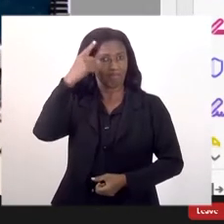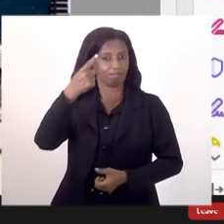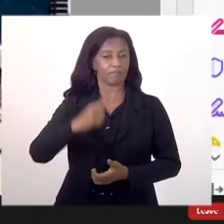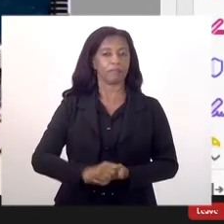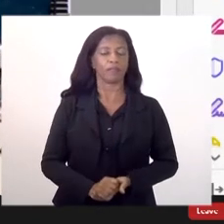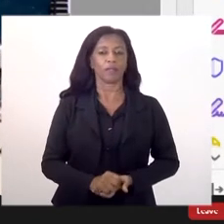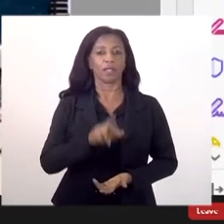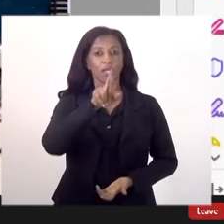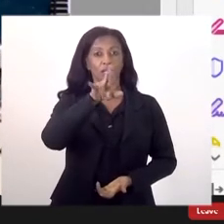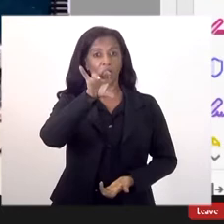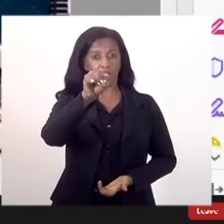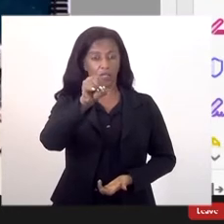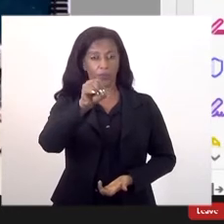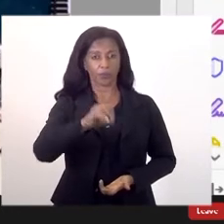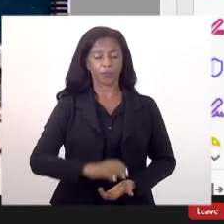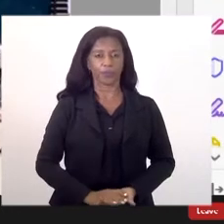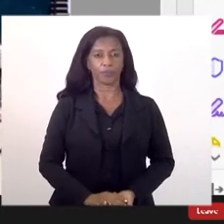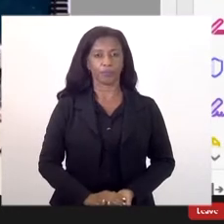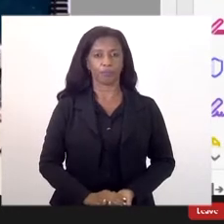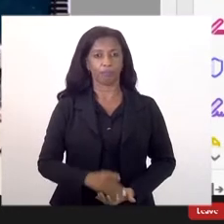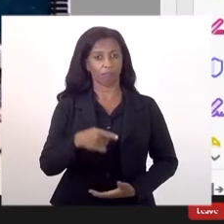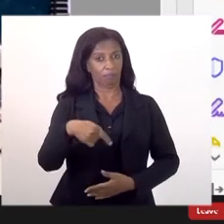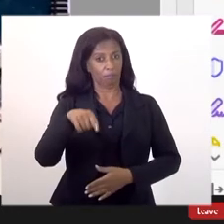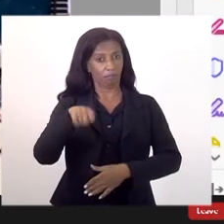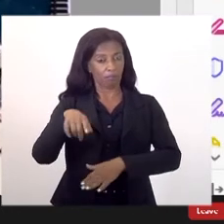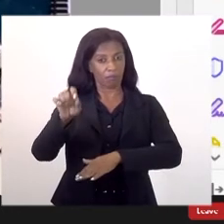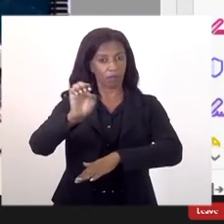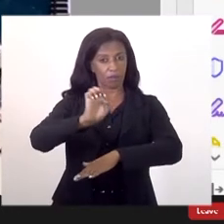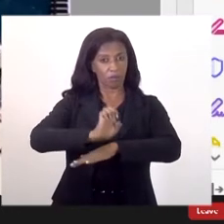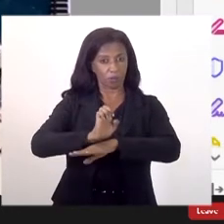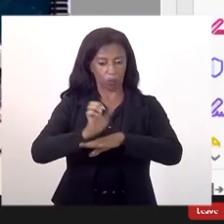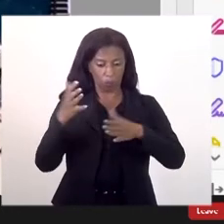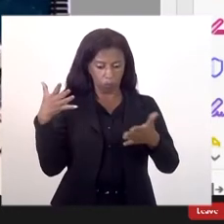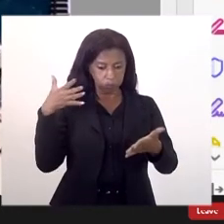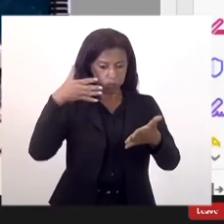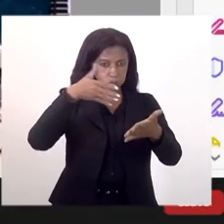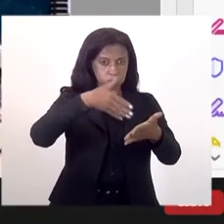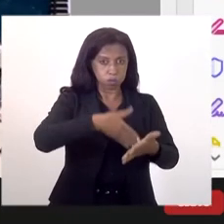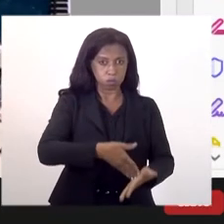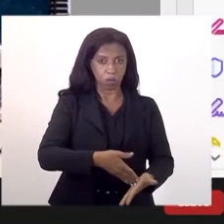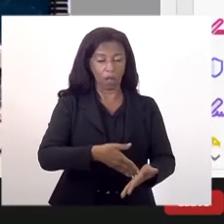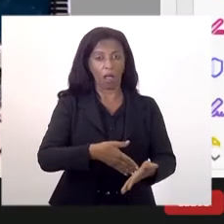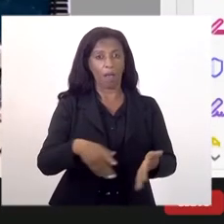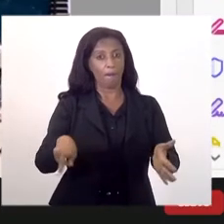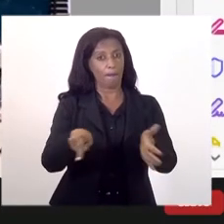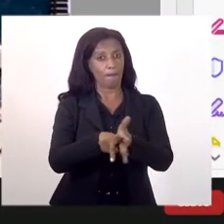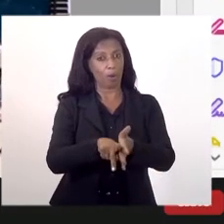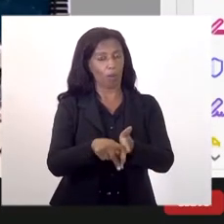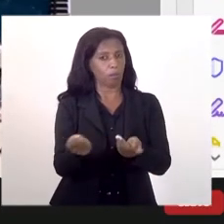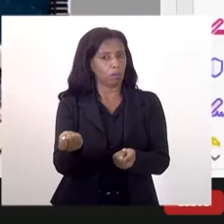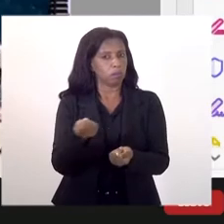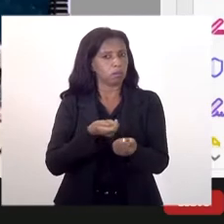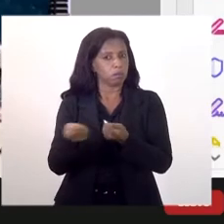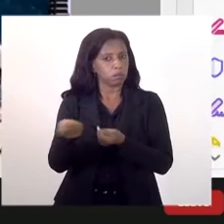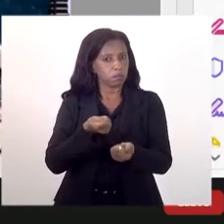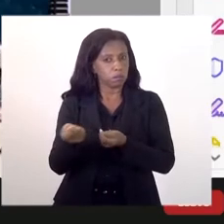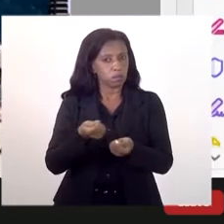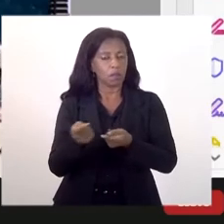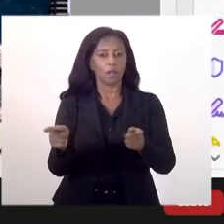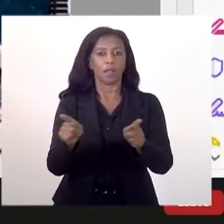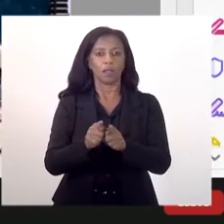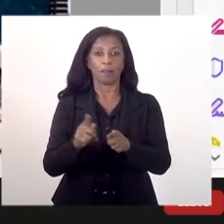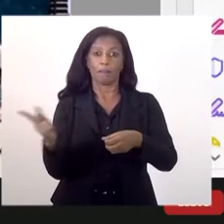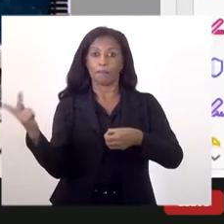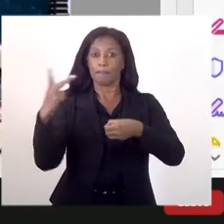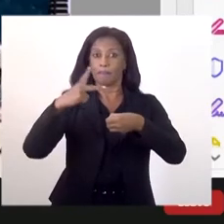O Rio de Janeiro é um Estado que tem uma centralização muito grande na região metropolitana, sua economia, fora a questão do